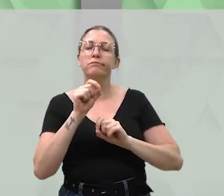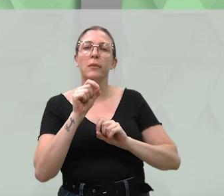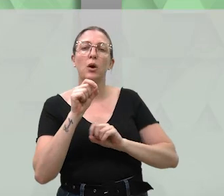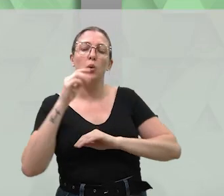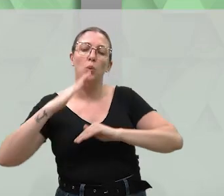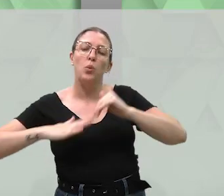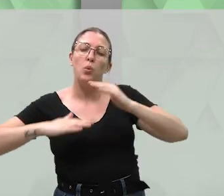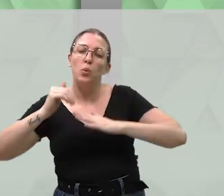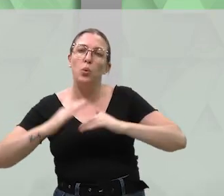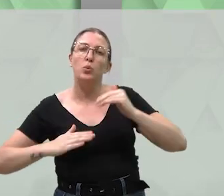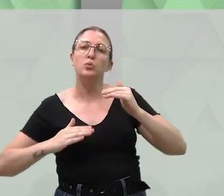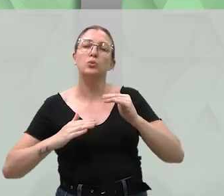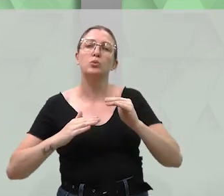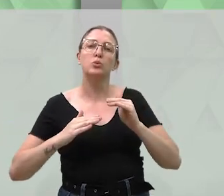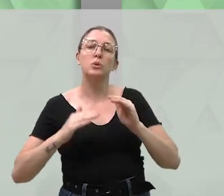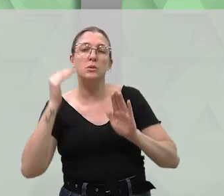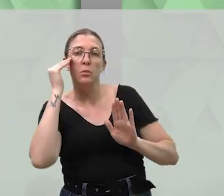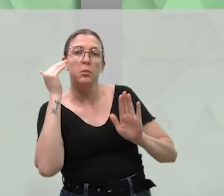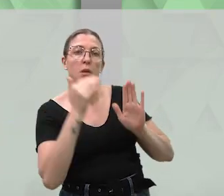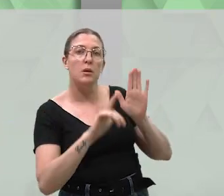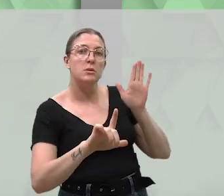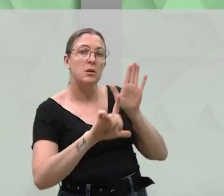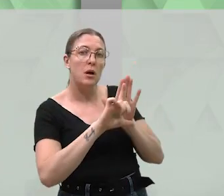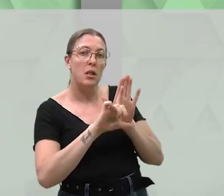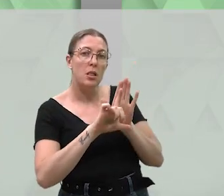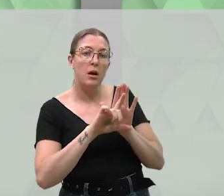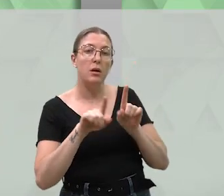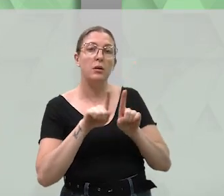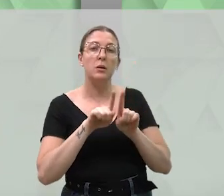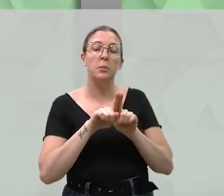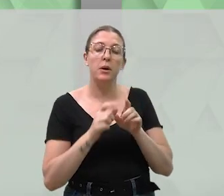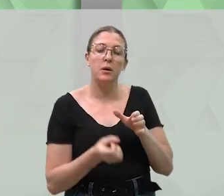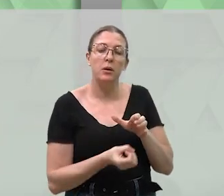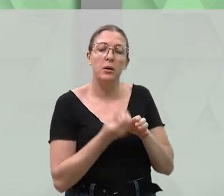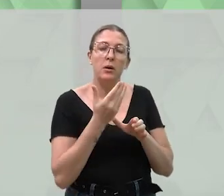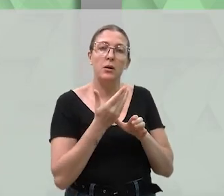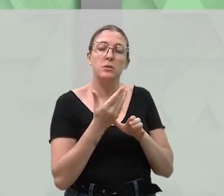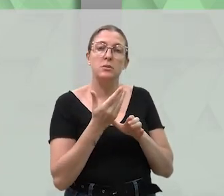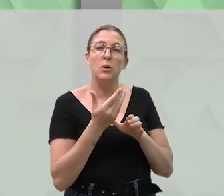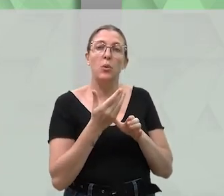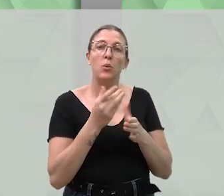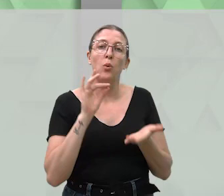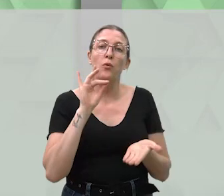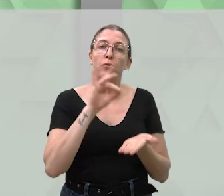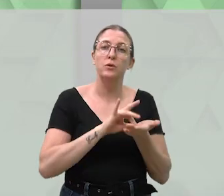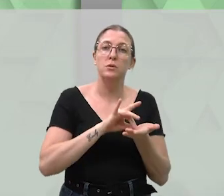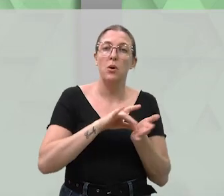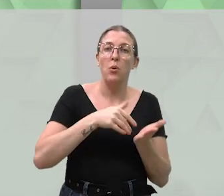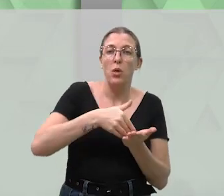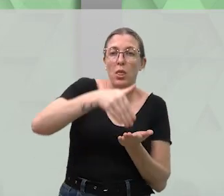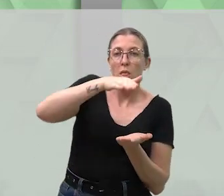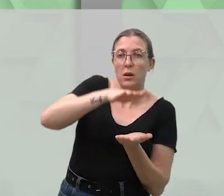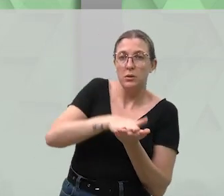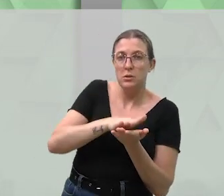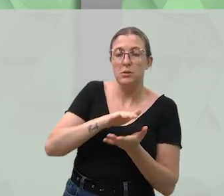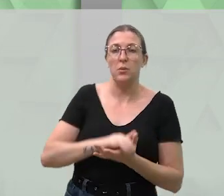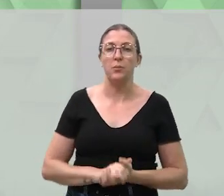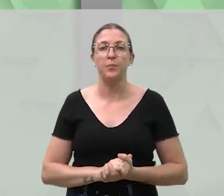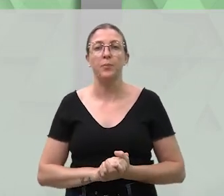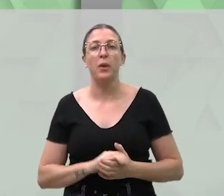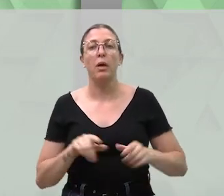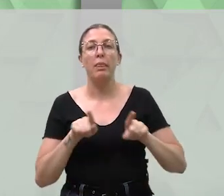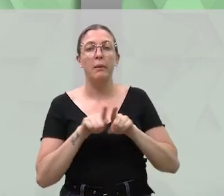sobre a regularização de construções em desacordo com as normas legais, institui taxa de indenização e dá outras providências.